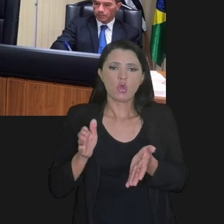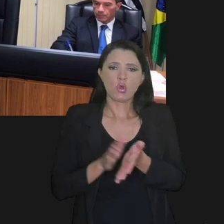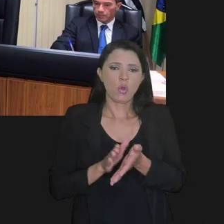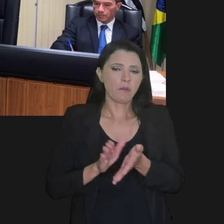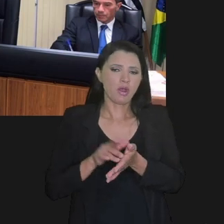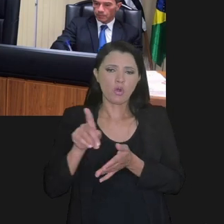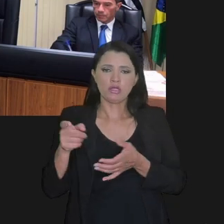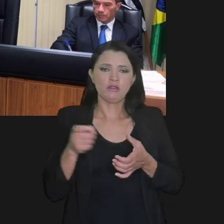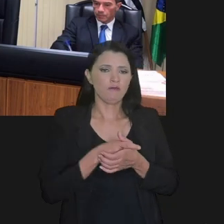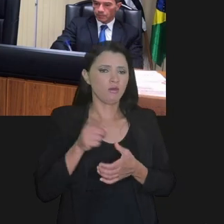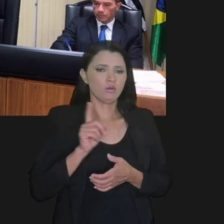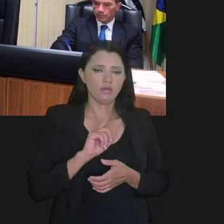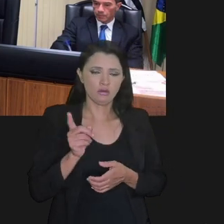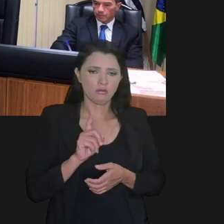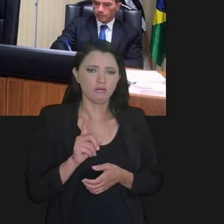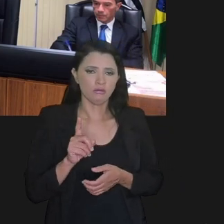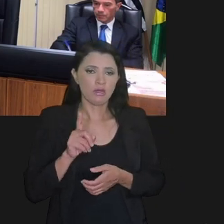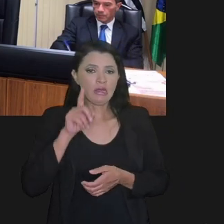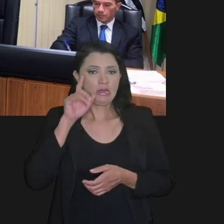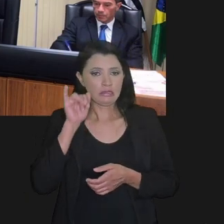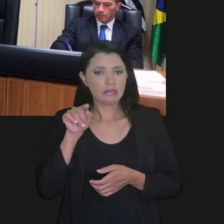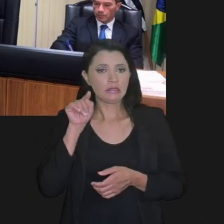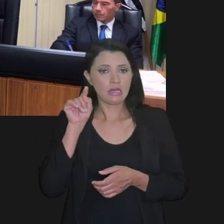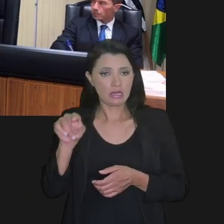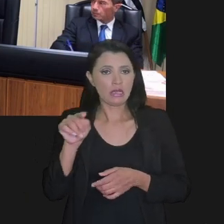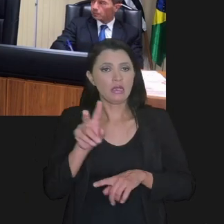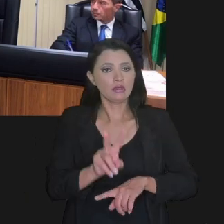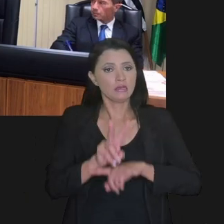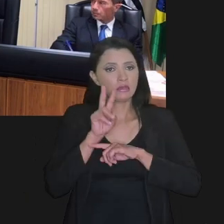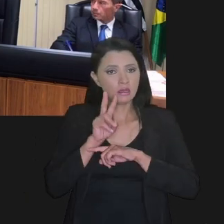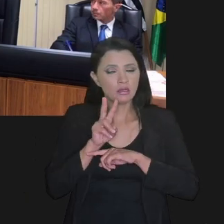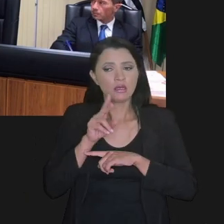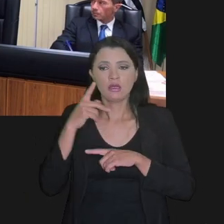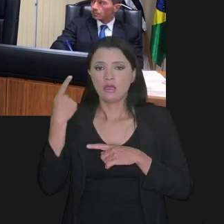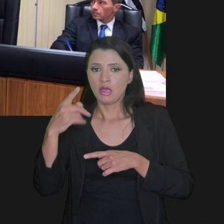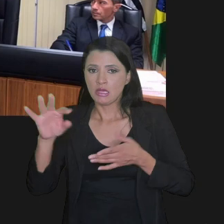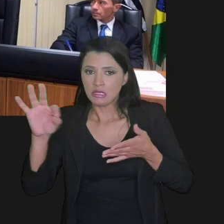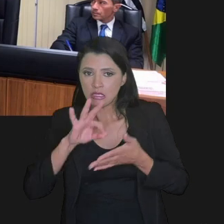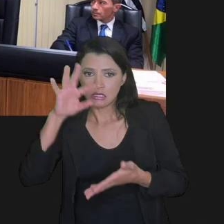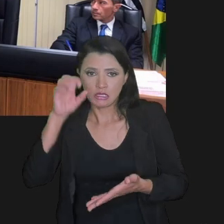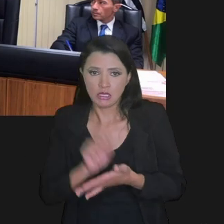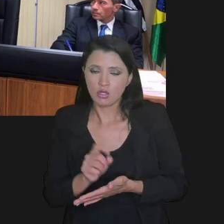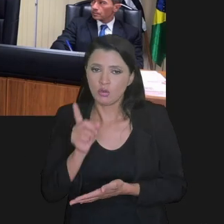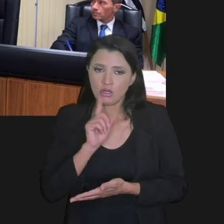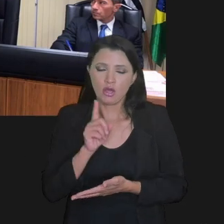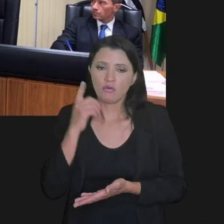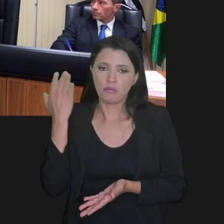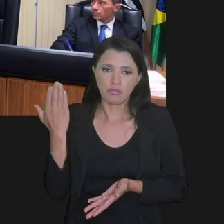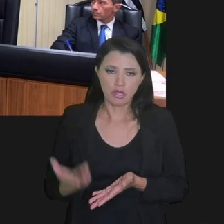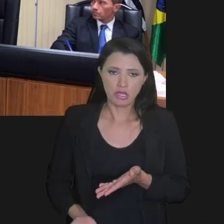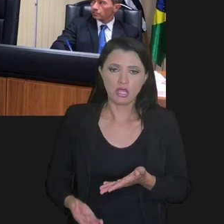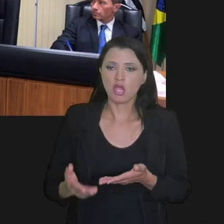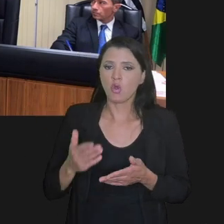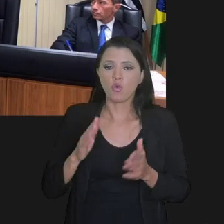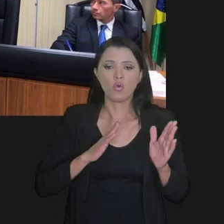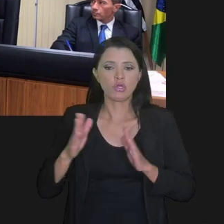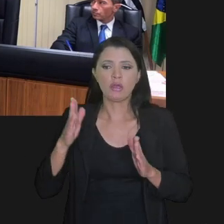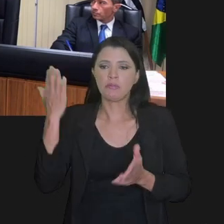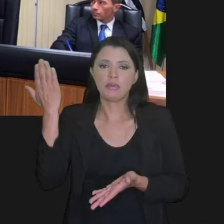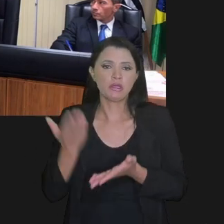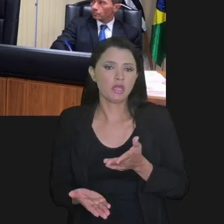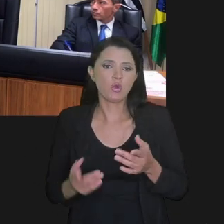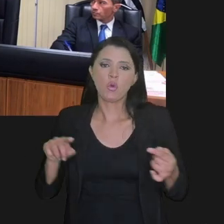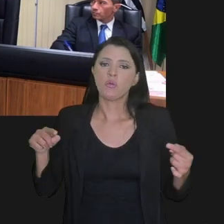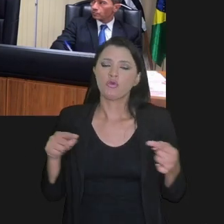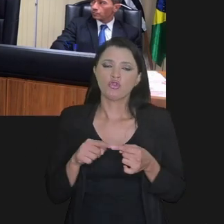não é para cobrar o que não é devido. se aquele crédito não devia estar inscrito, está decaído,